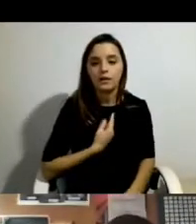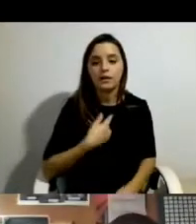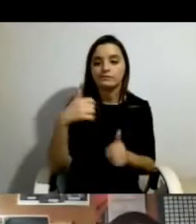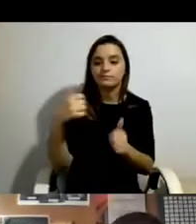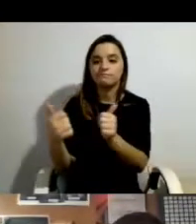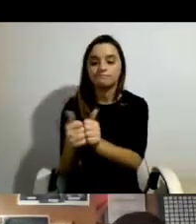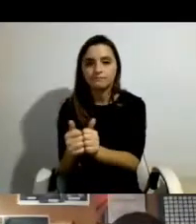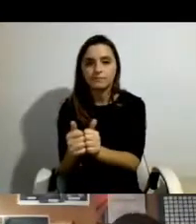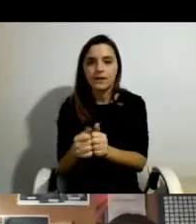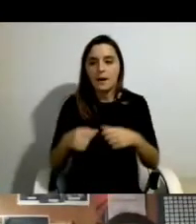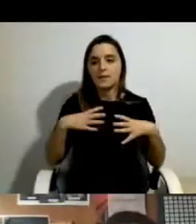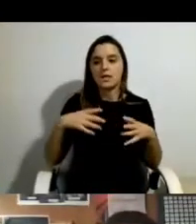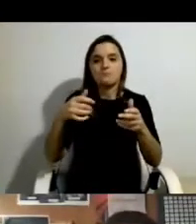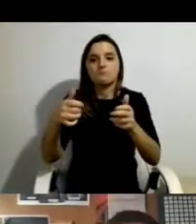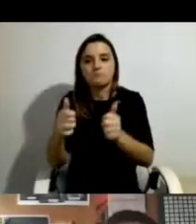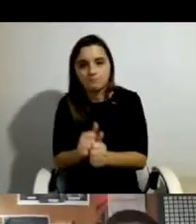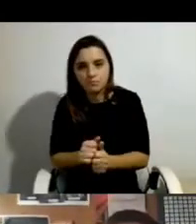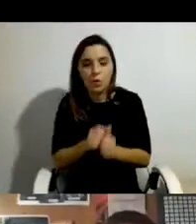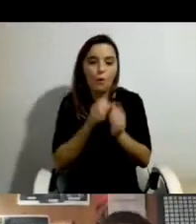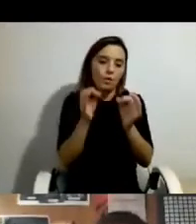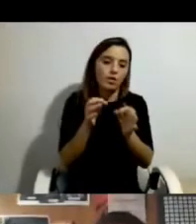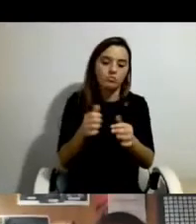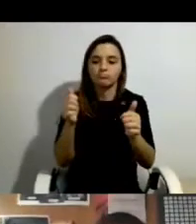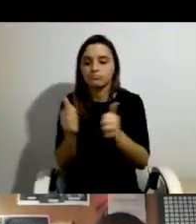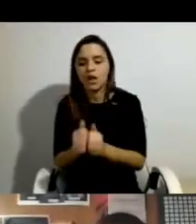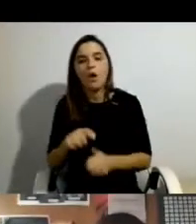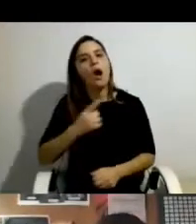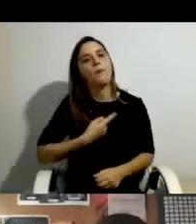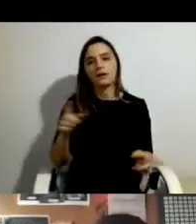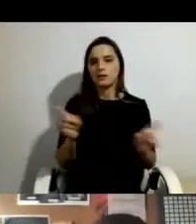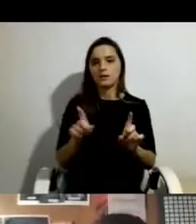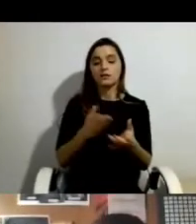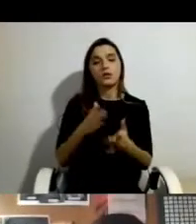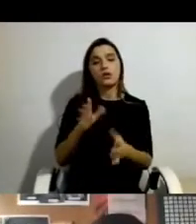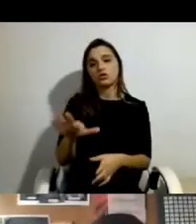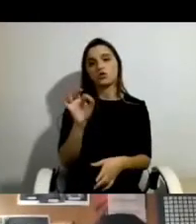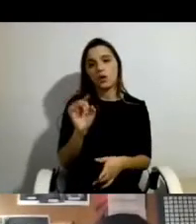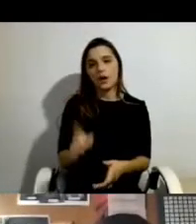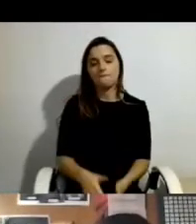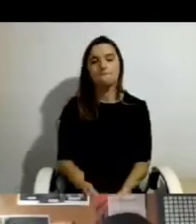passear com eles, prestar cuidados, não é uma obrigação, é de facto uma escolha para todos.